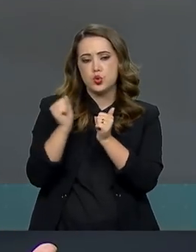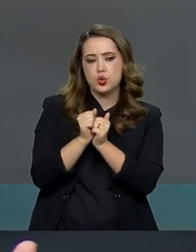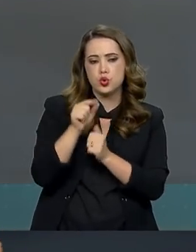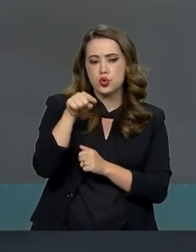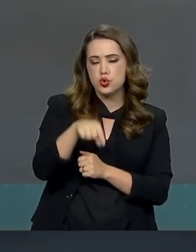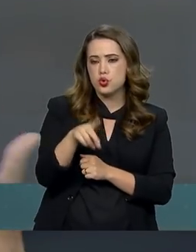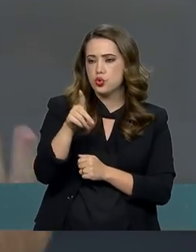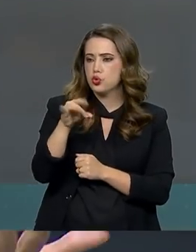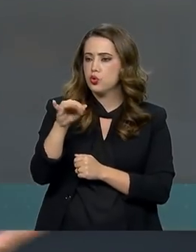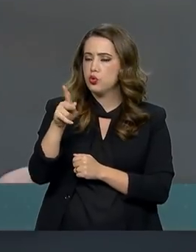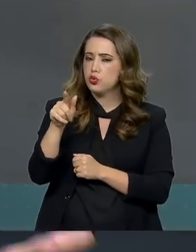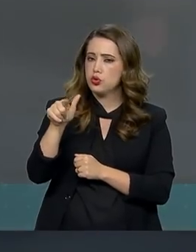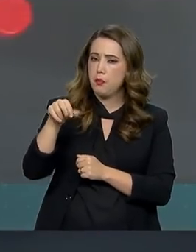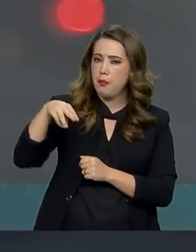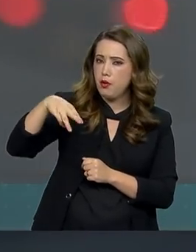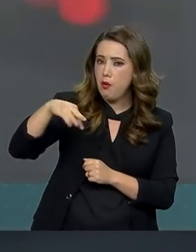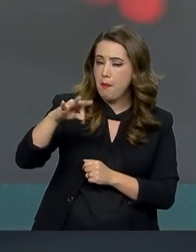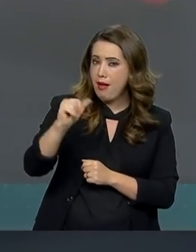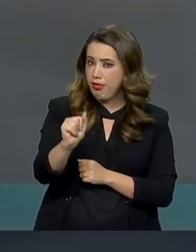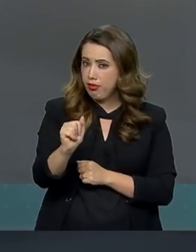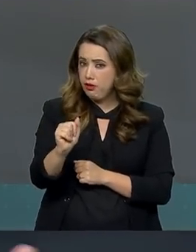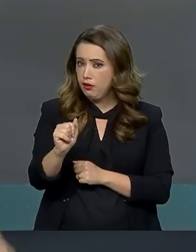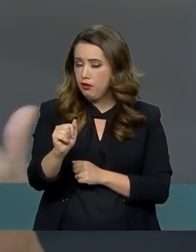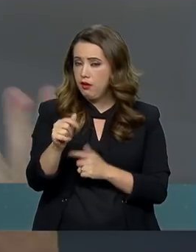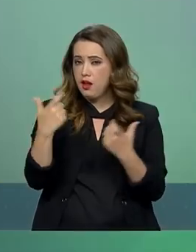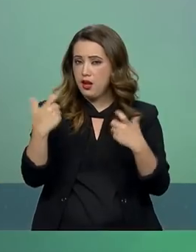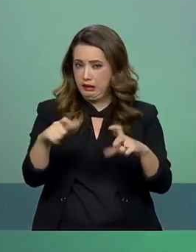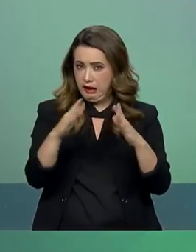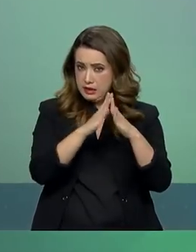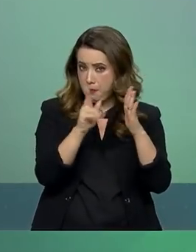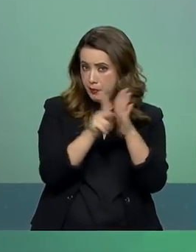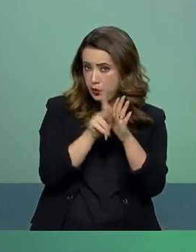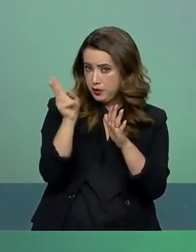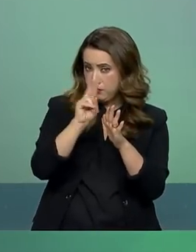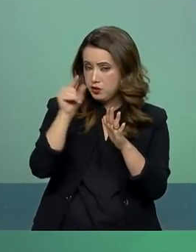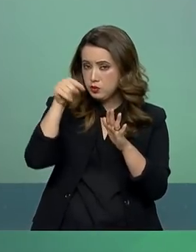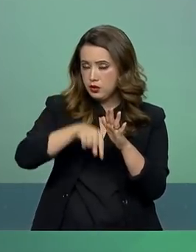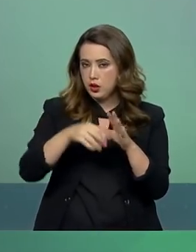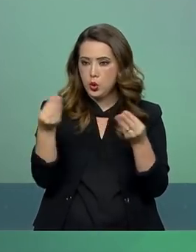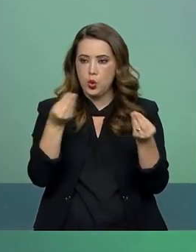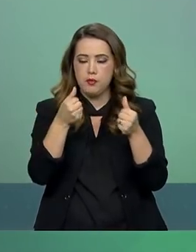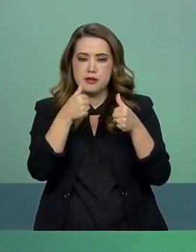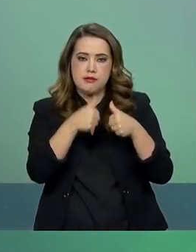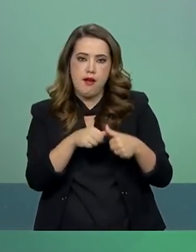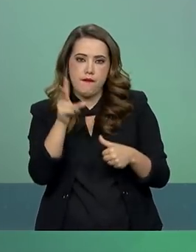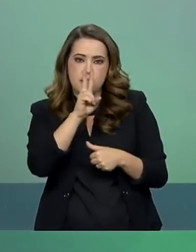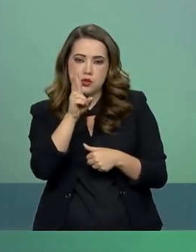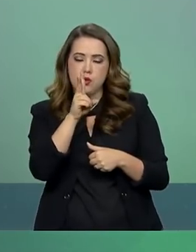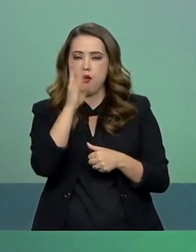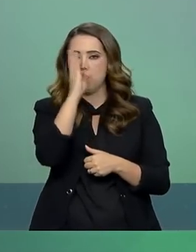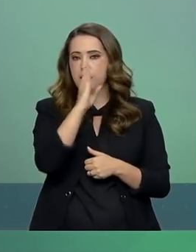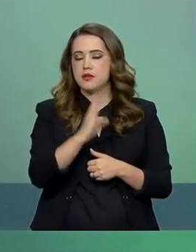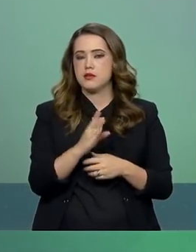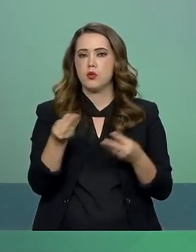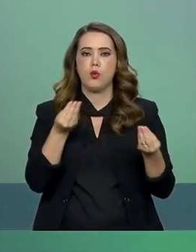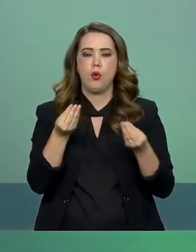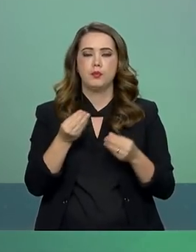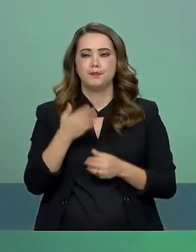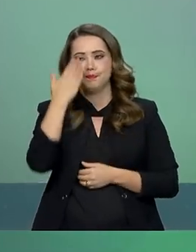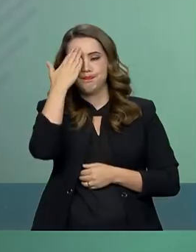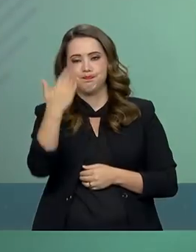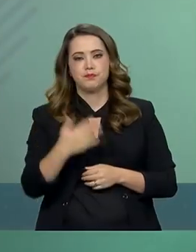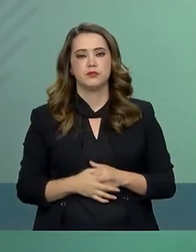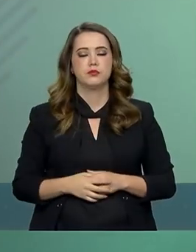trabalhando com ela? Ela não está na embaixada. Como é que vai ficar também a situação da embaixada da Venezuela no Brasil? Obrigada. O